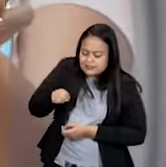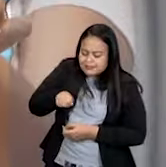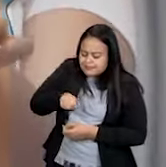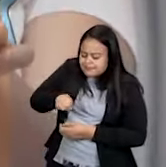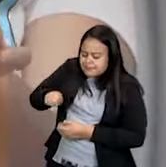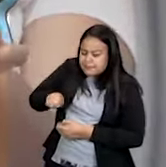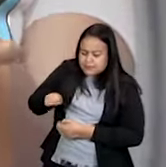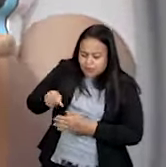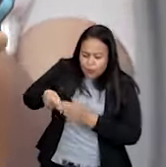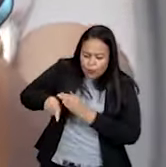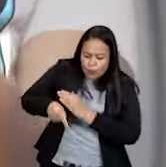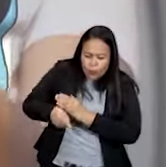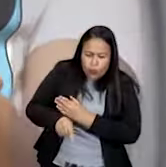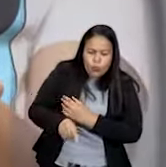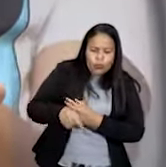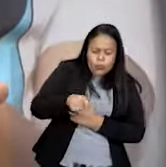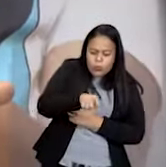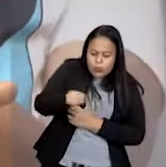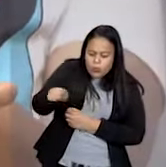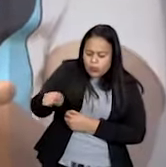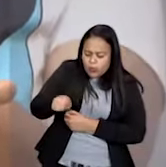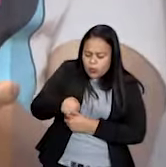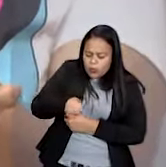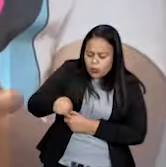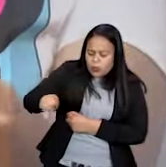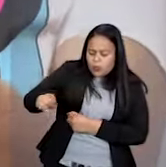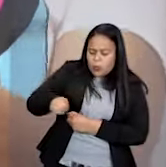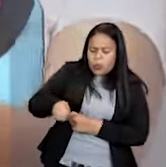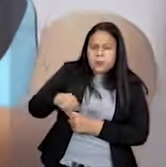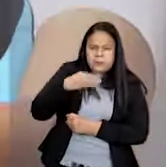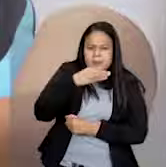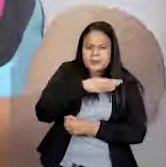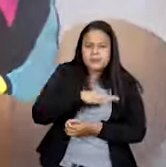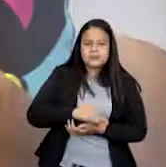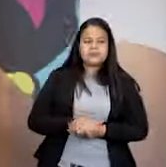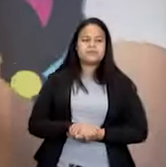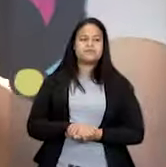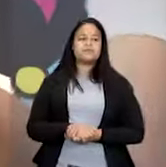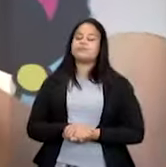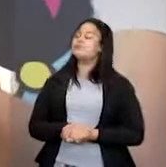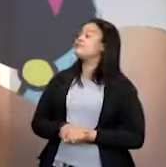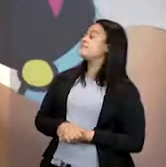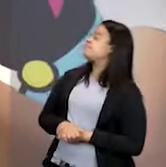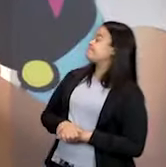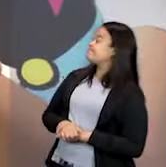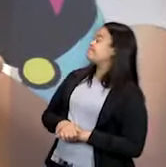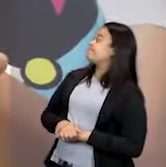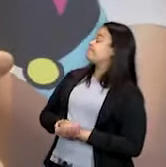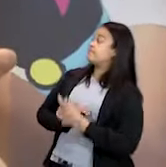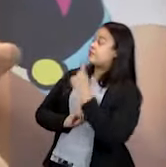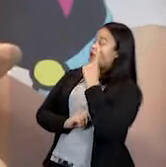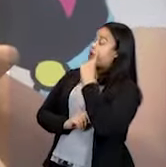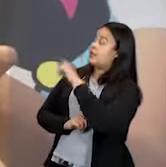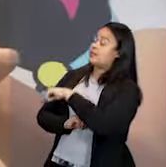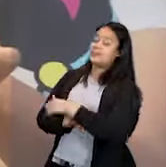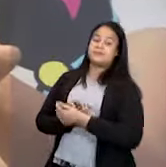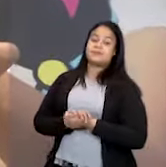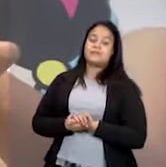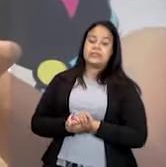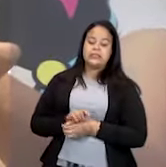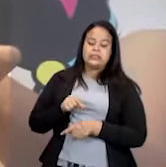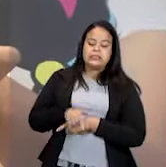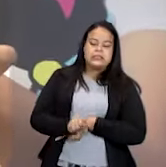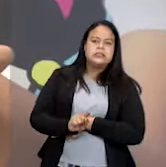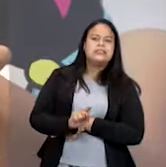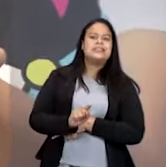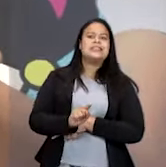funda. Ela está funda. Tá? Se eu virar aqui ao contrário. Vocês vão ver que tem um pedacinho que até que eu furei